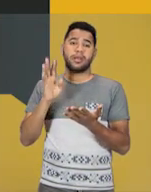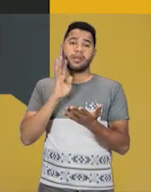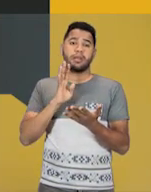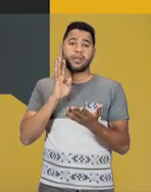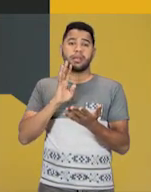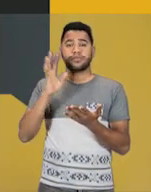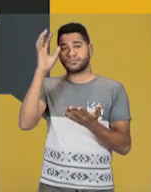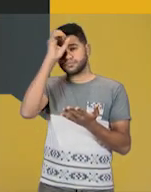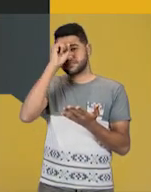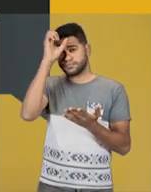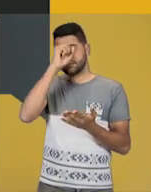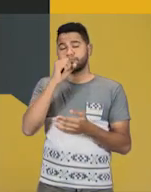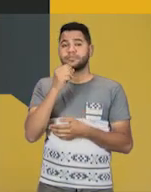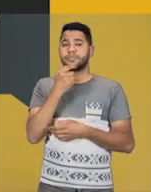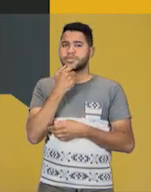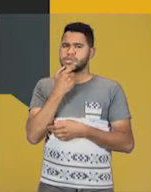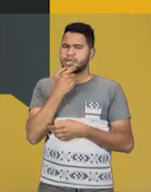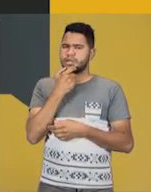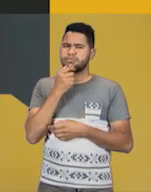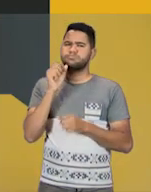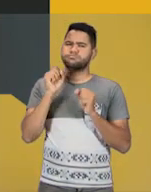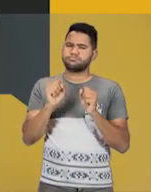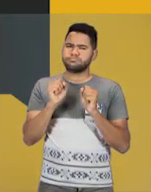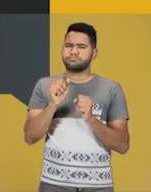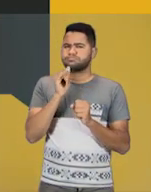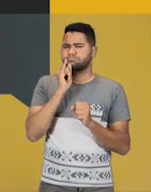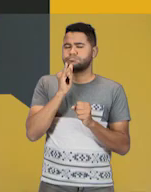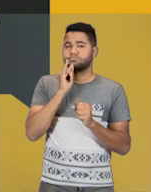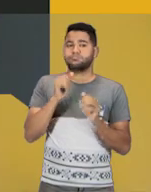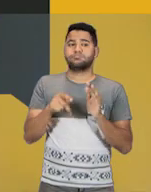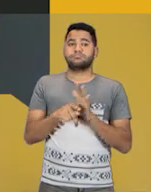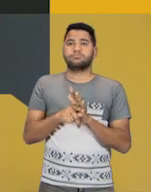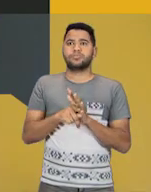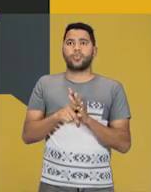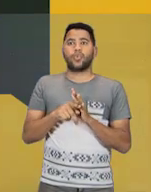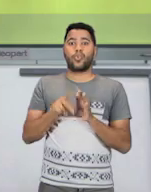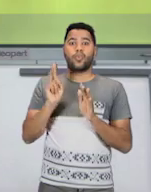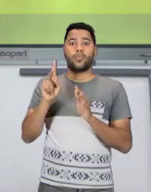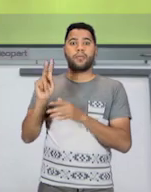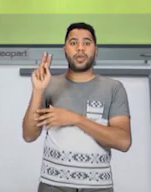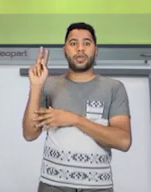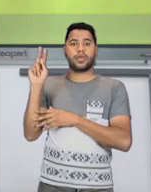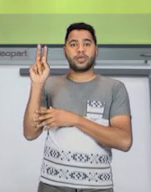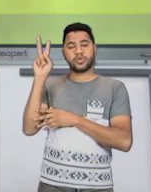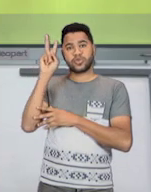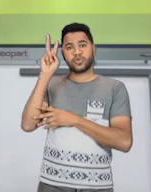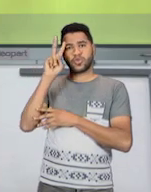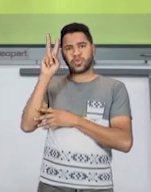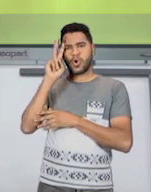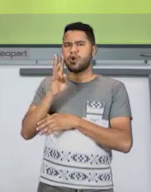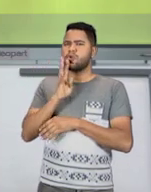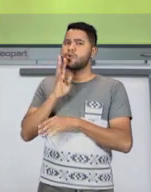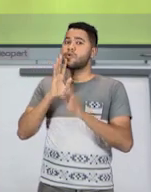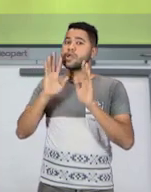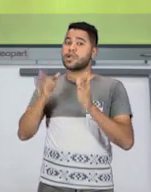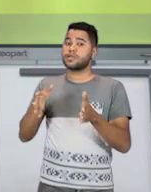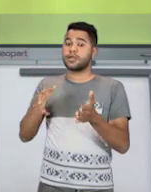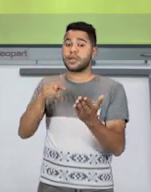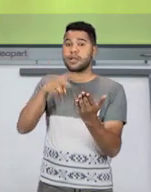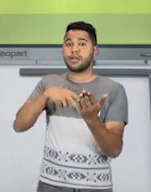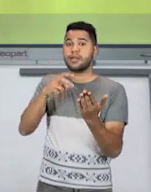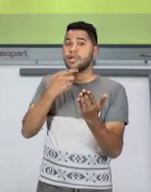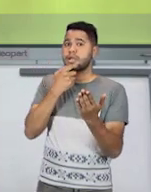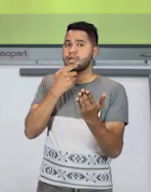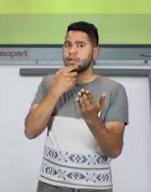aprendizado de língua inglesa. Vocês podem pegar uma história que já conhecem e ler a história em inglês